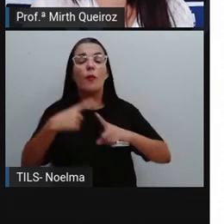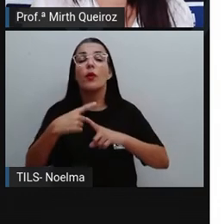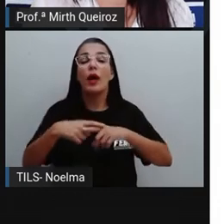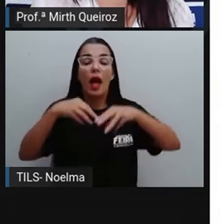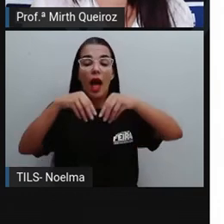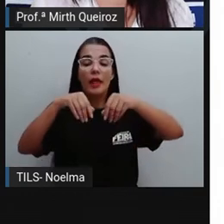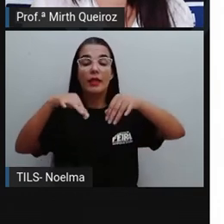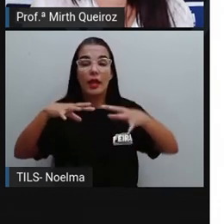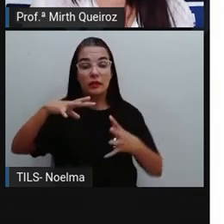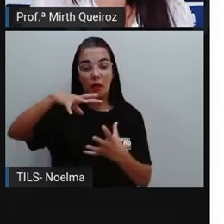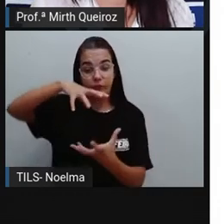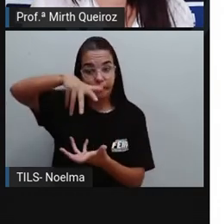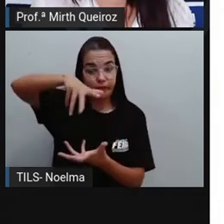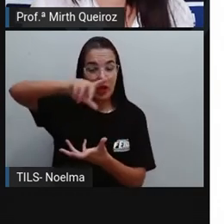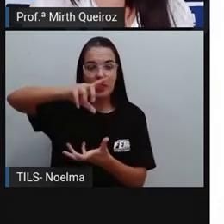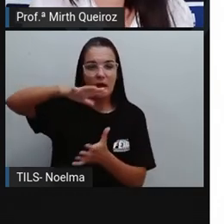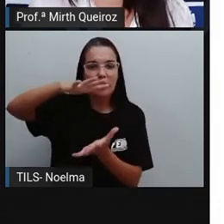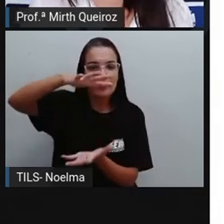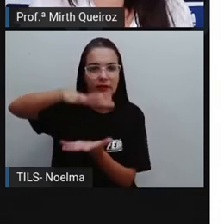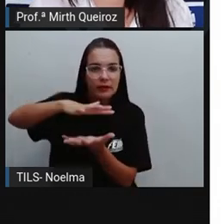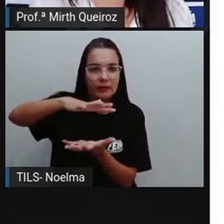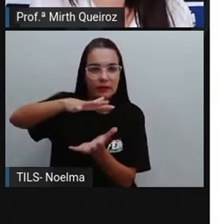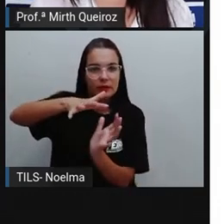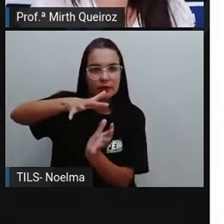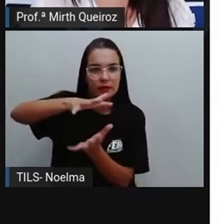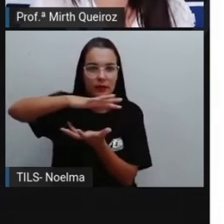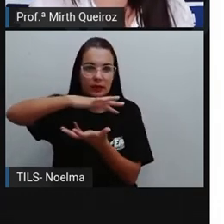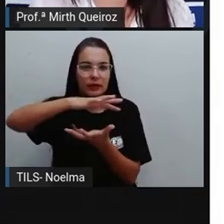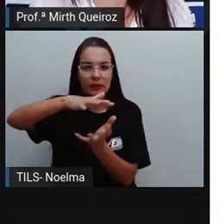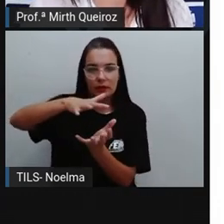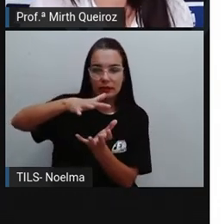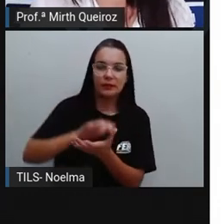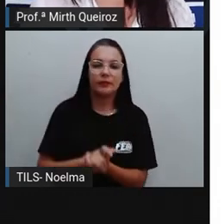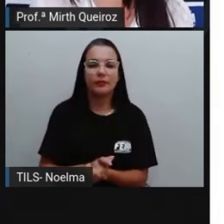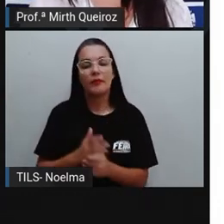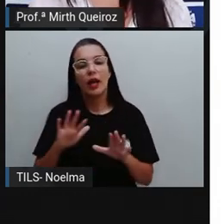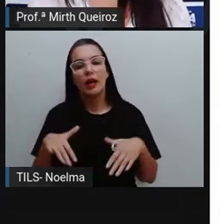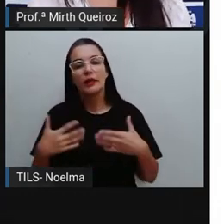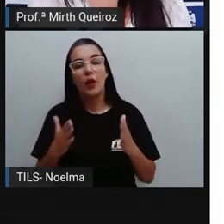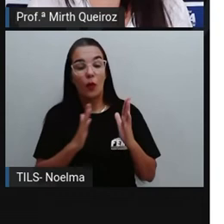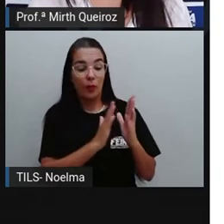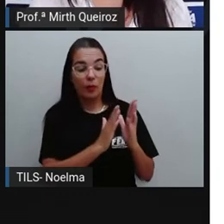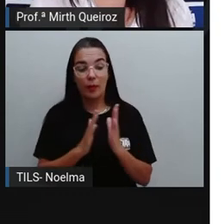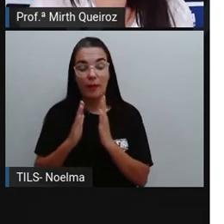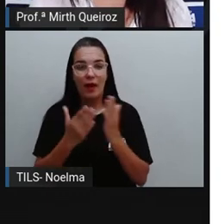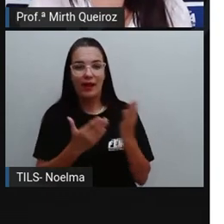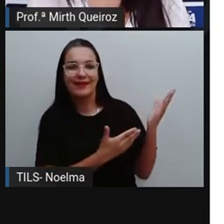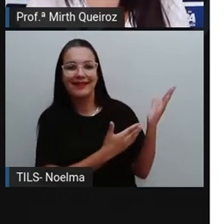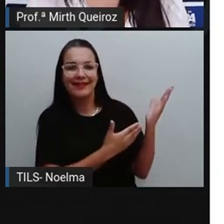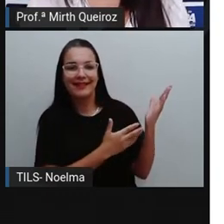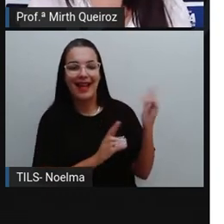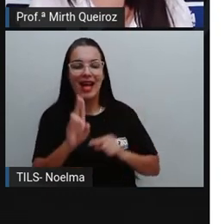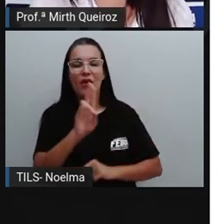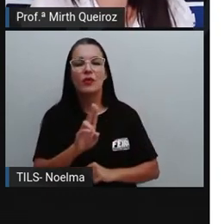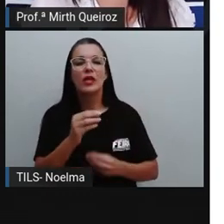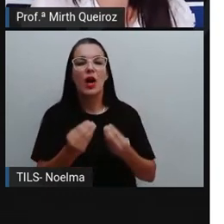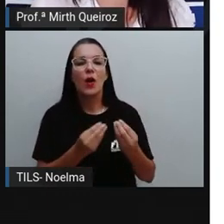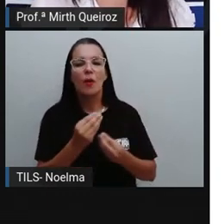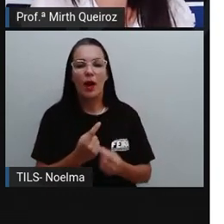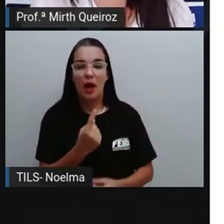perfeitamente esférica, mas sim elíptica. E aí, dentro da tabelinha, a gente utilizando esse número,